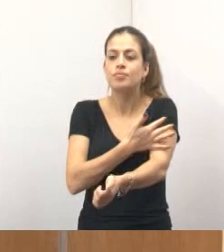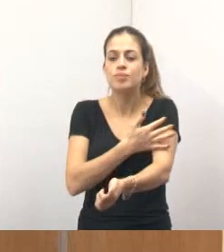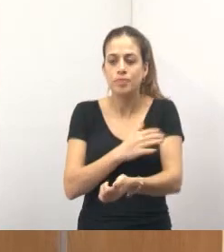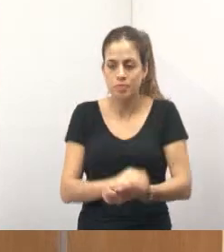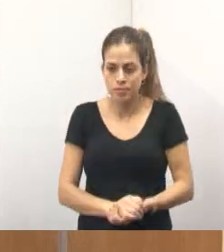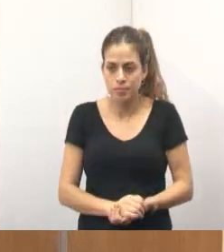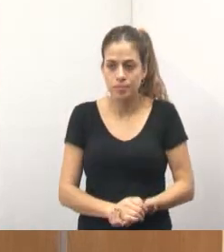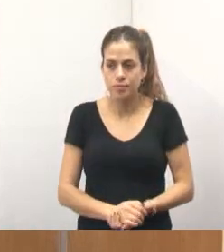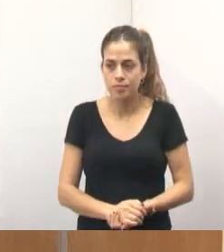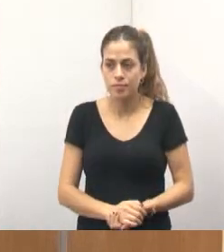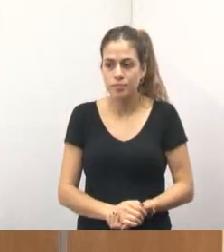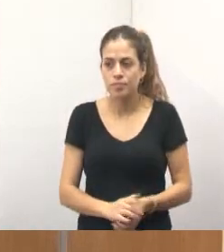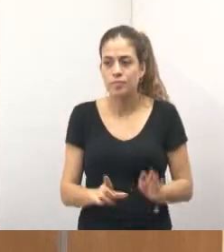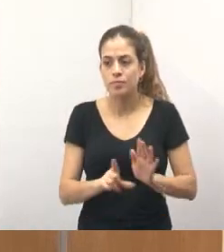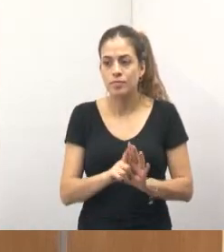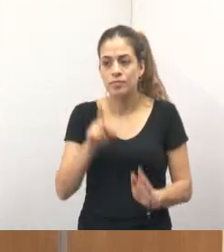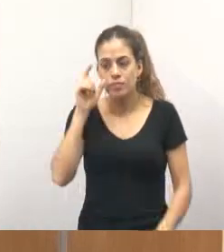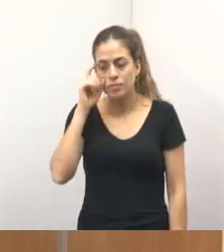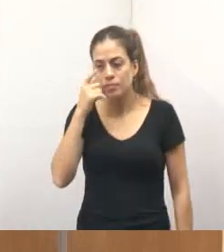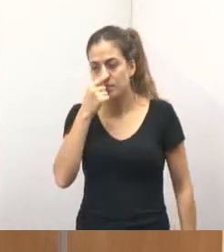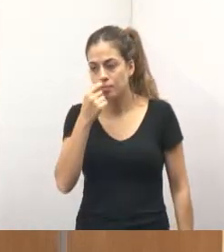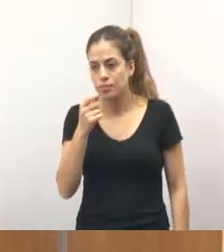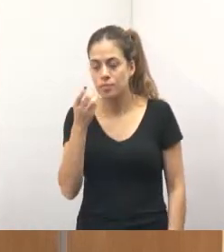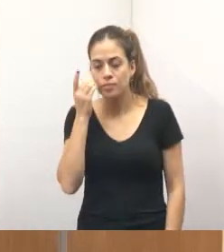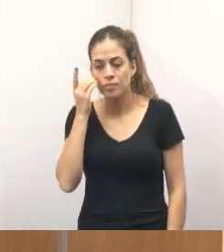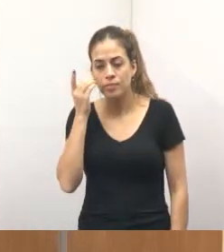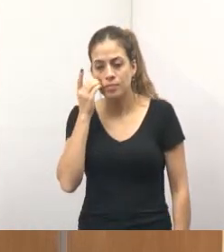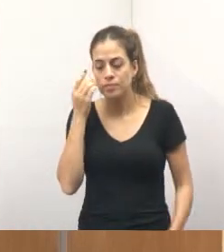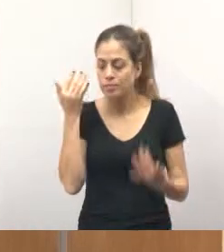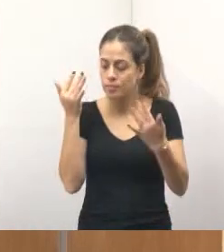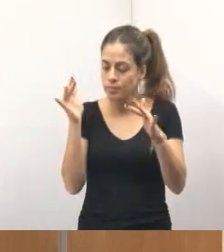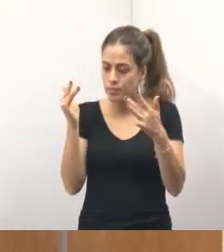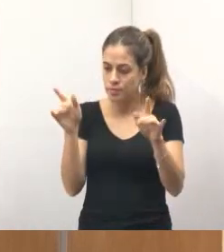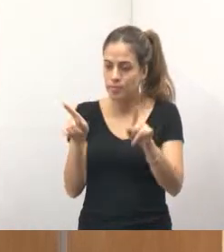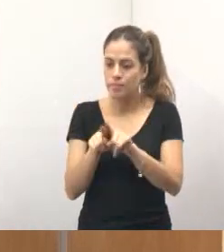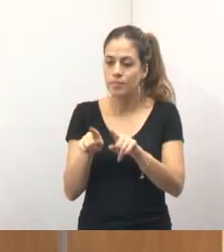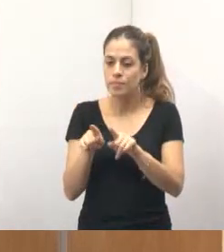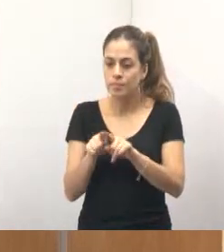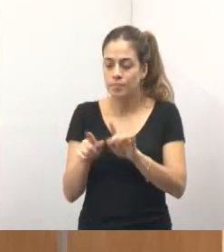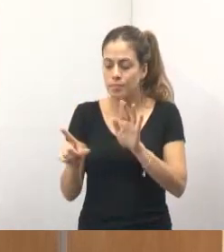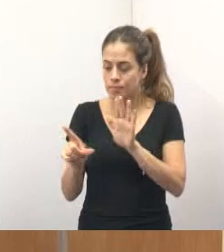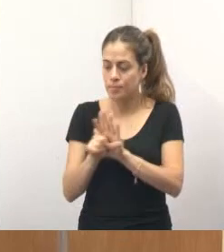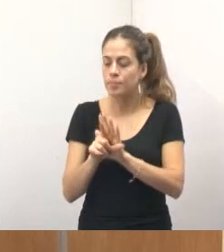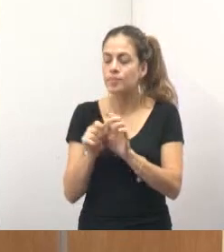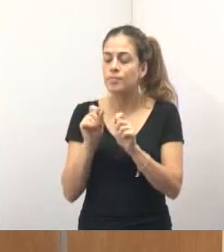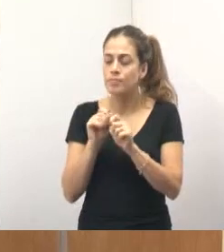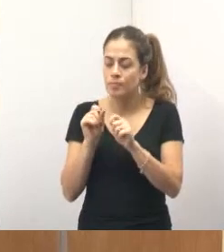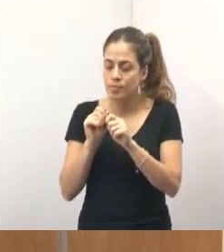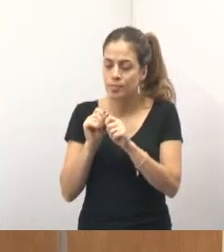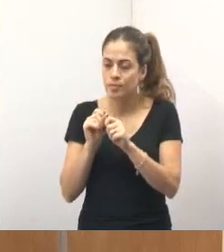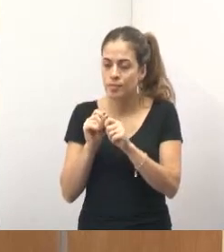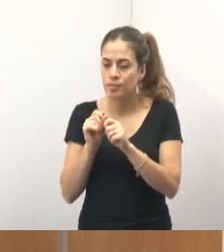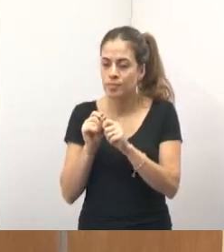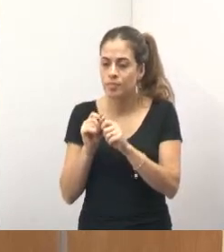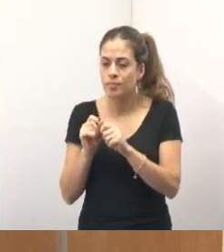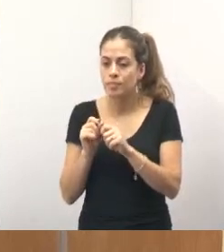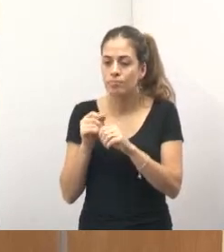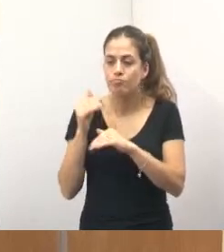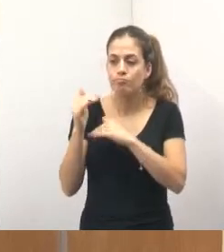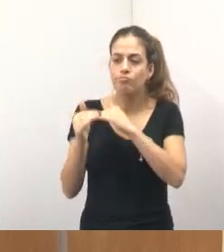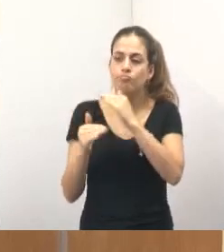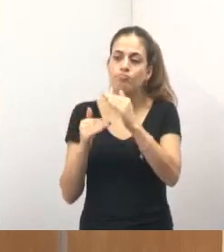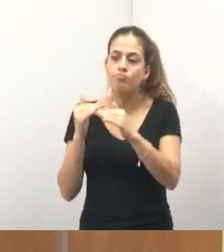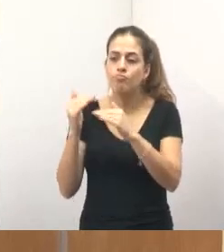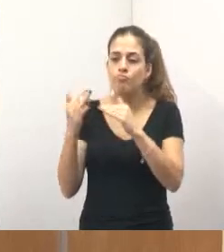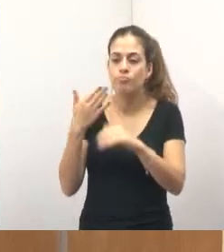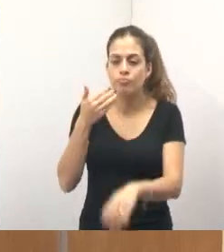lei do Abner e do DUDE, parabéns também a eles, por essa lei que vocês fizeram, e que a gente possa, cada vez mais,